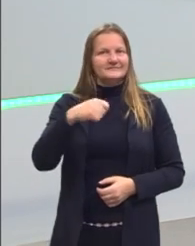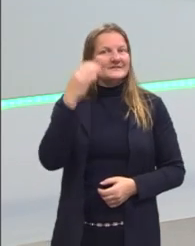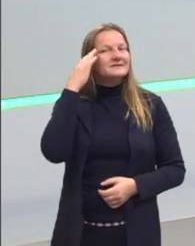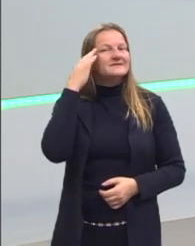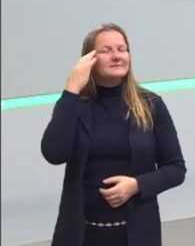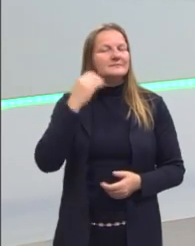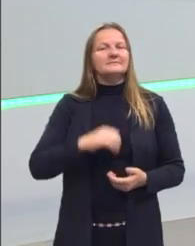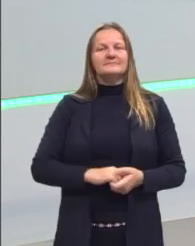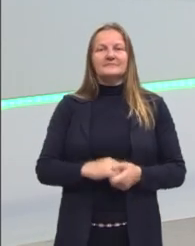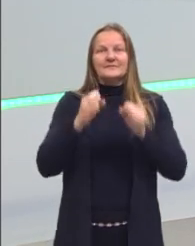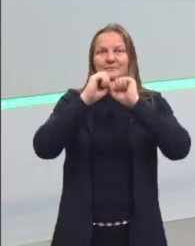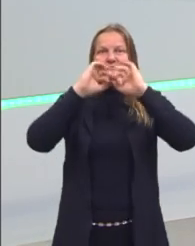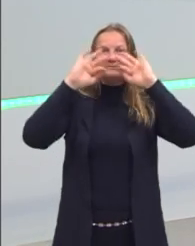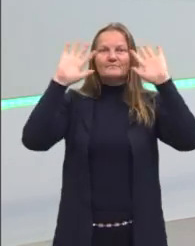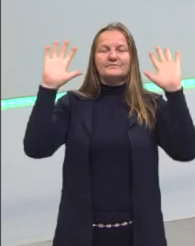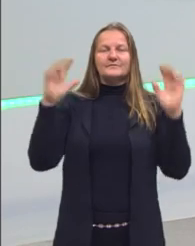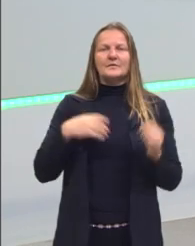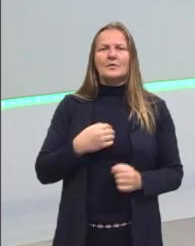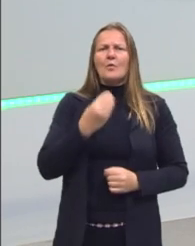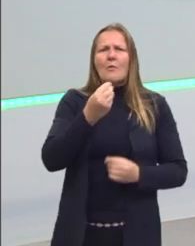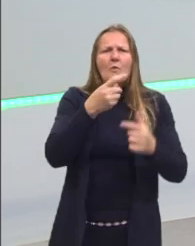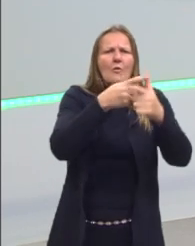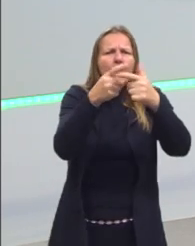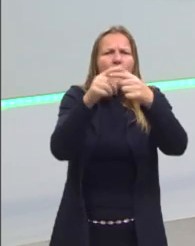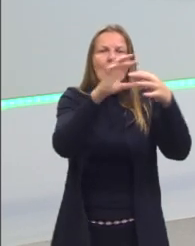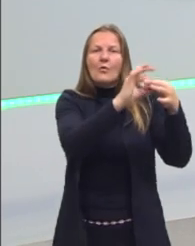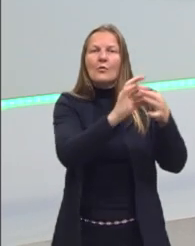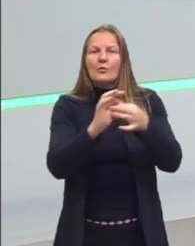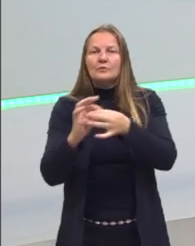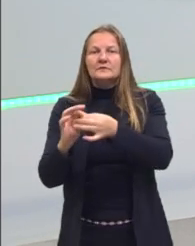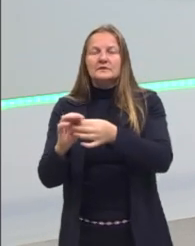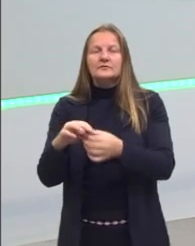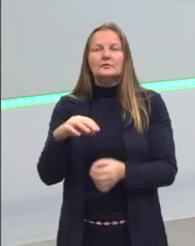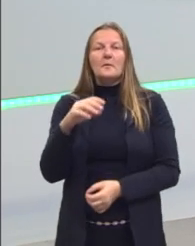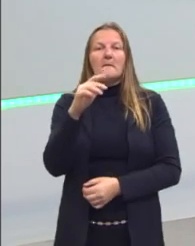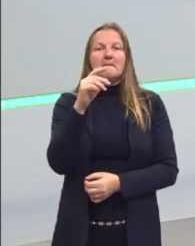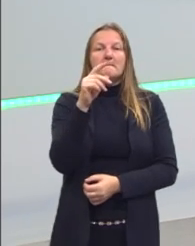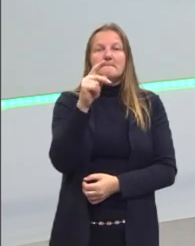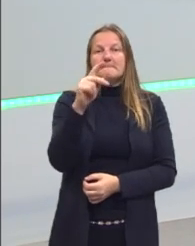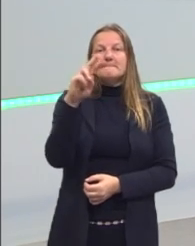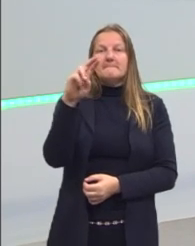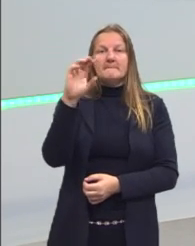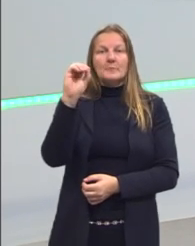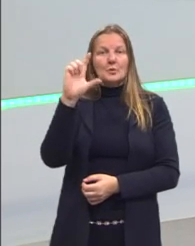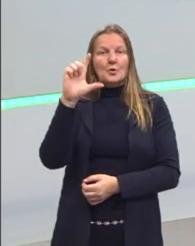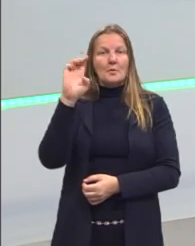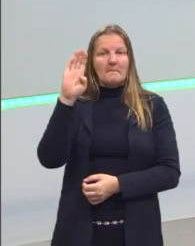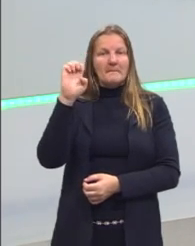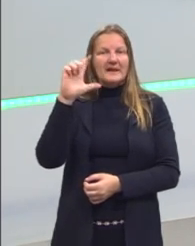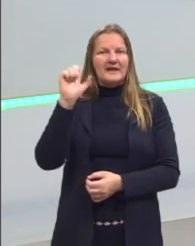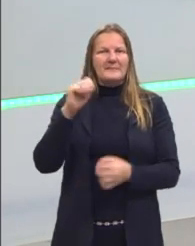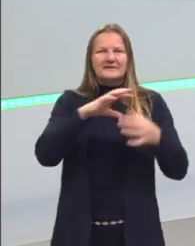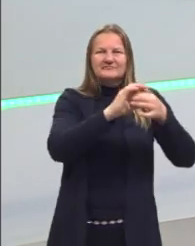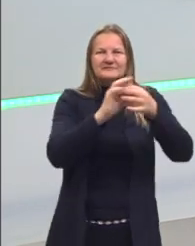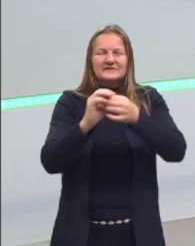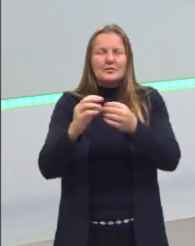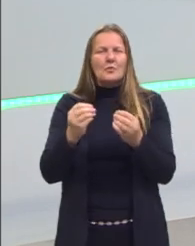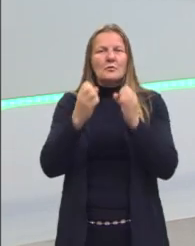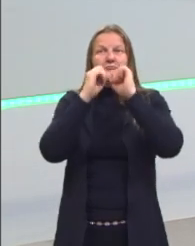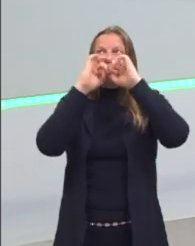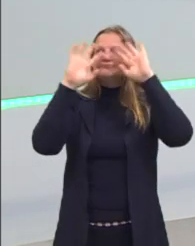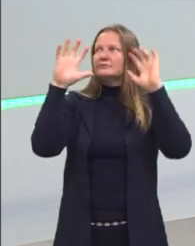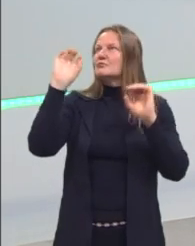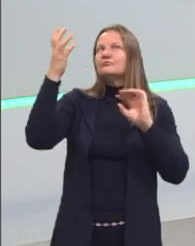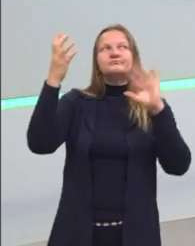ter, enfrentar situações problema dentro de uma questão de língua portuguesa. A gente pode ter compreender um fenômeno